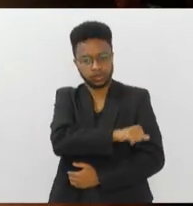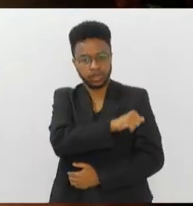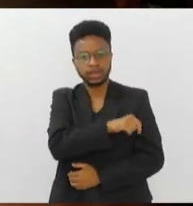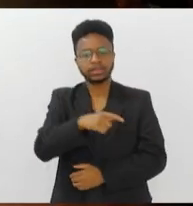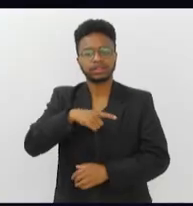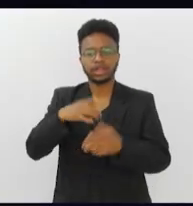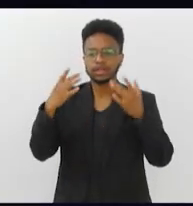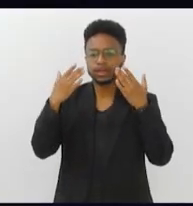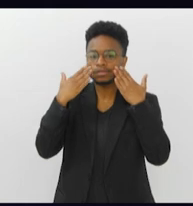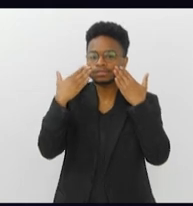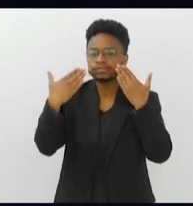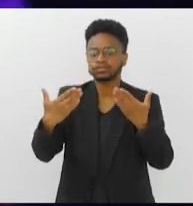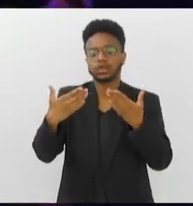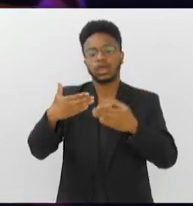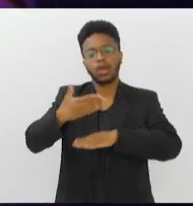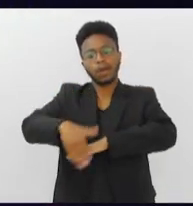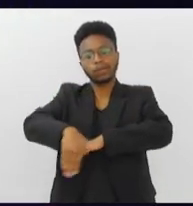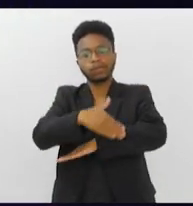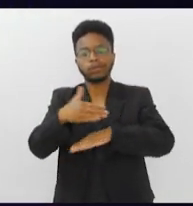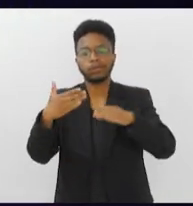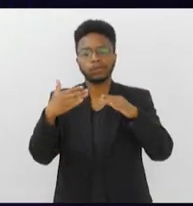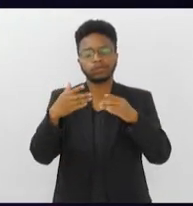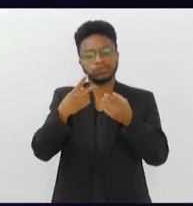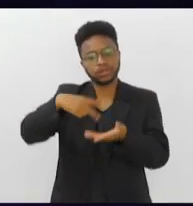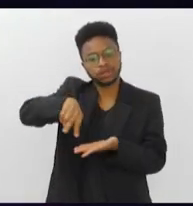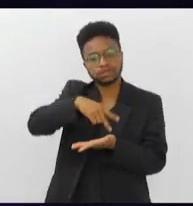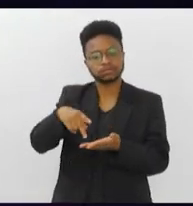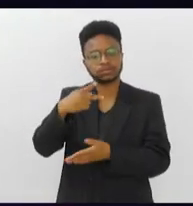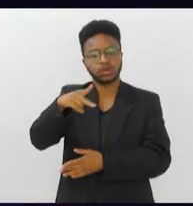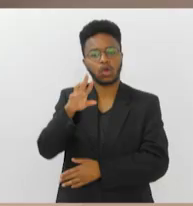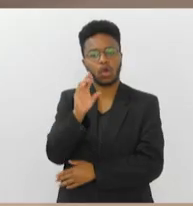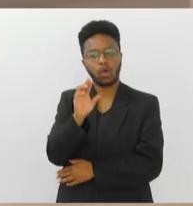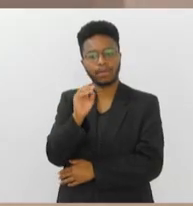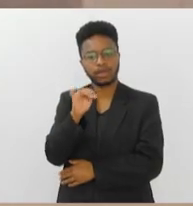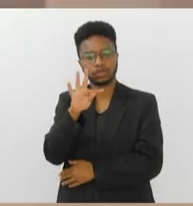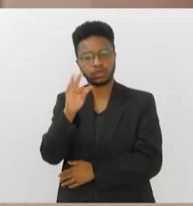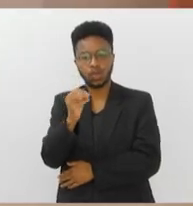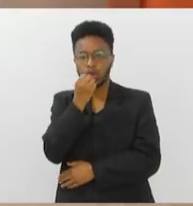com músicas de Roberto Carlos. O Bom Dia Alerj começa agora.